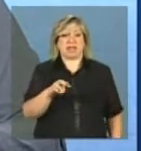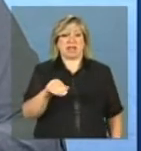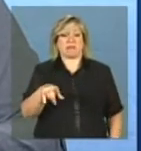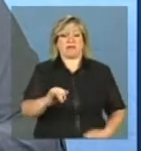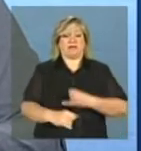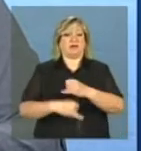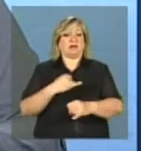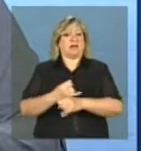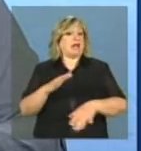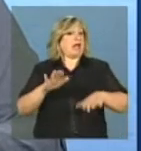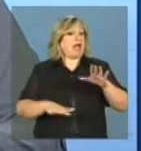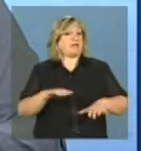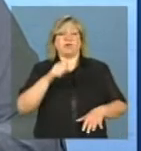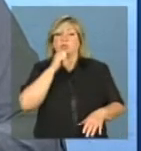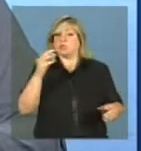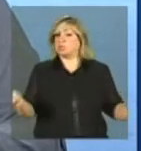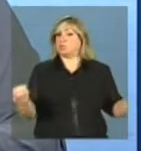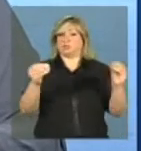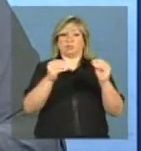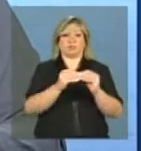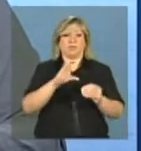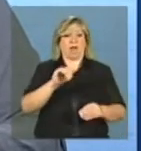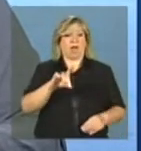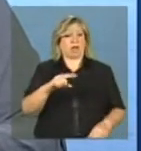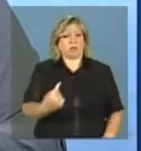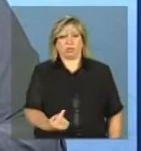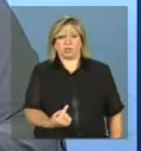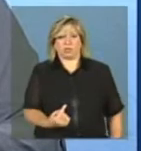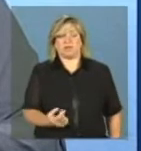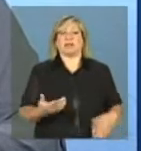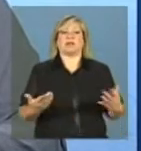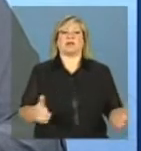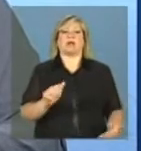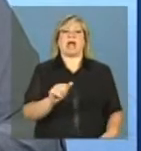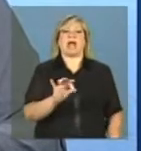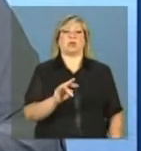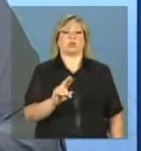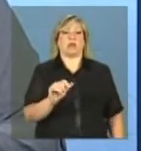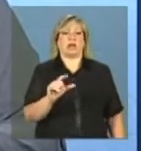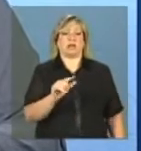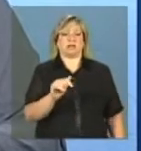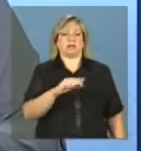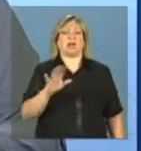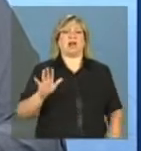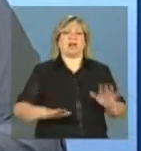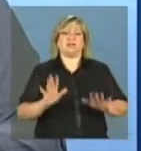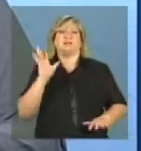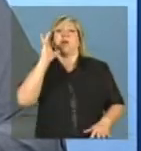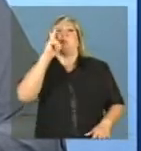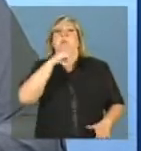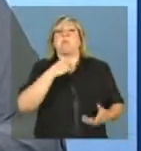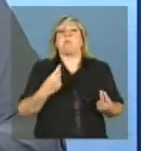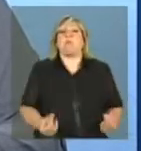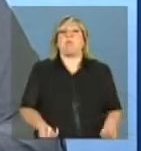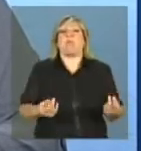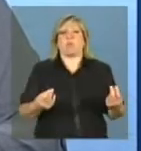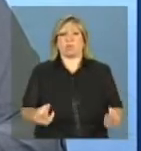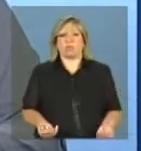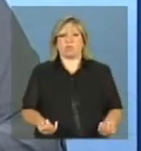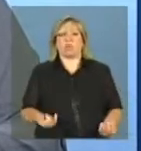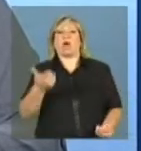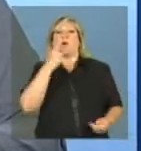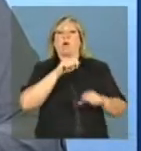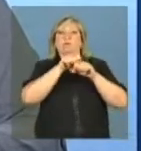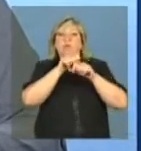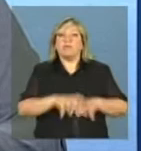integrados no cadastro único e as atualizações neste demoram muito tempo para repercutir nos sistemas da